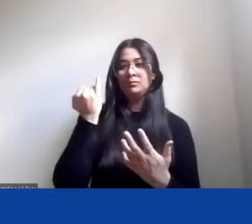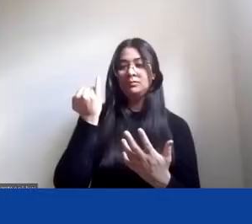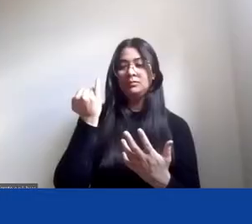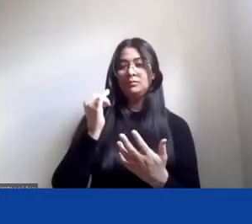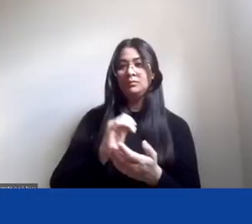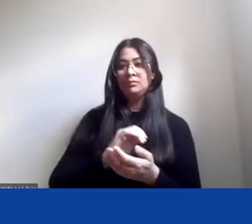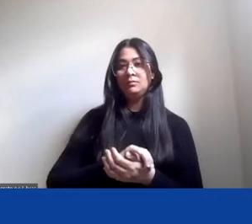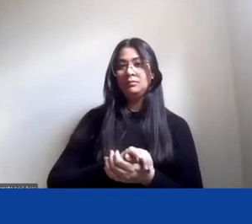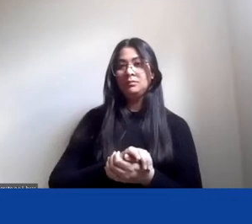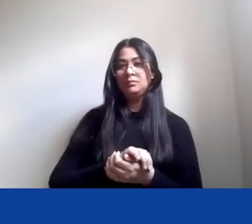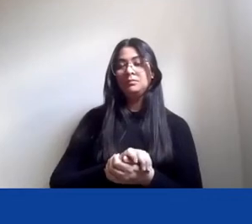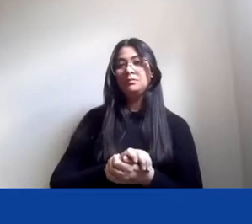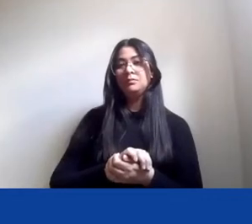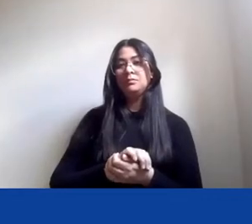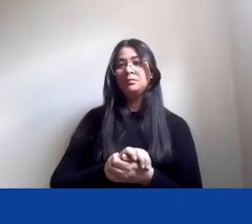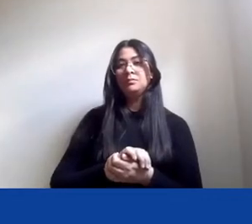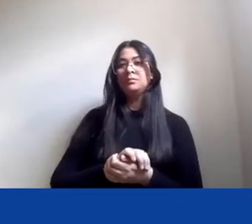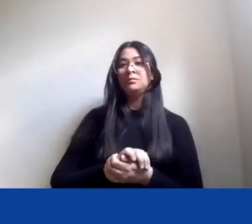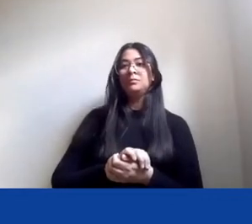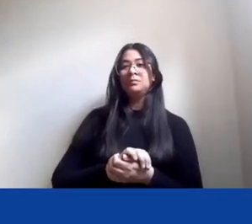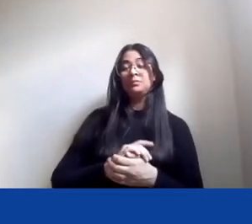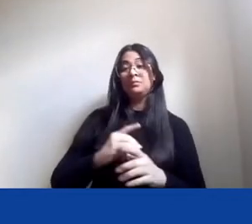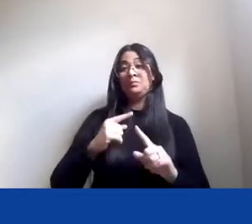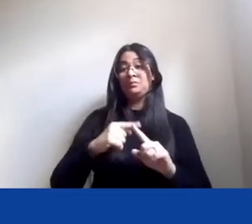alguma coisa que a gente possa recuperar enquanto